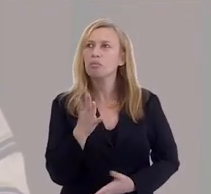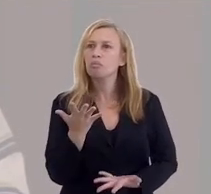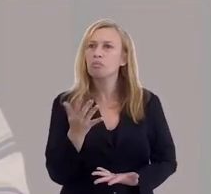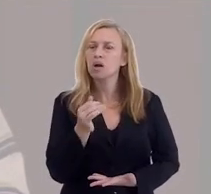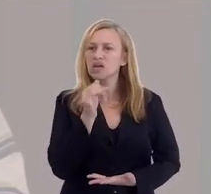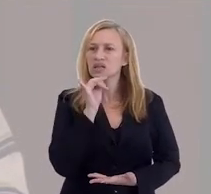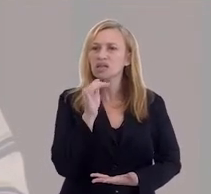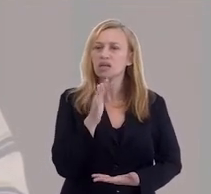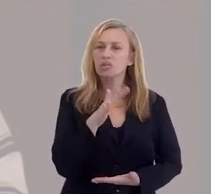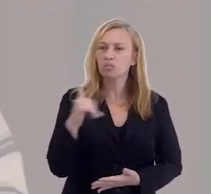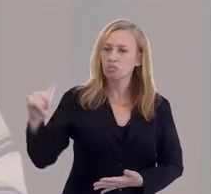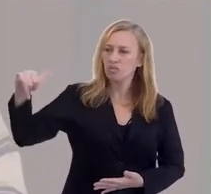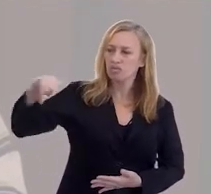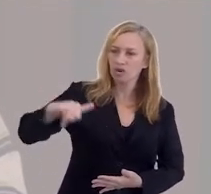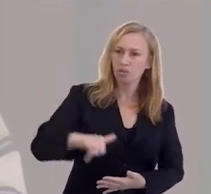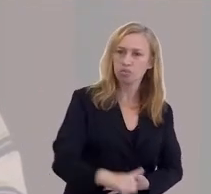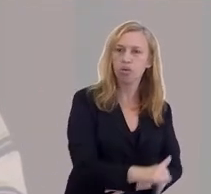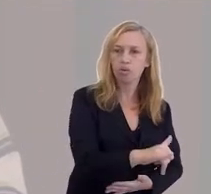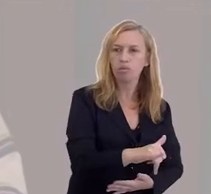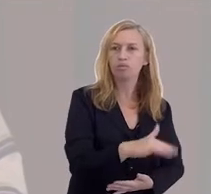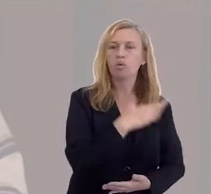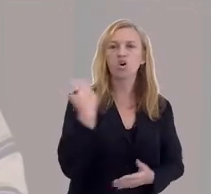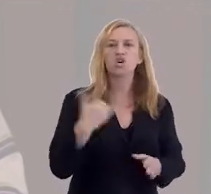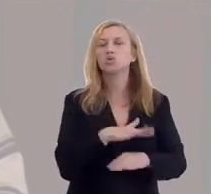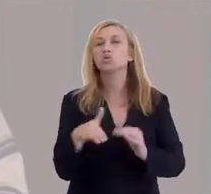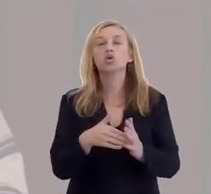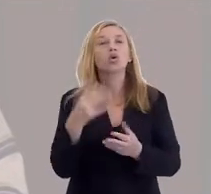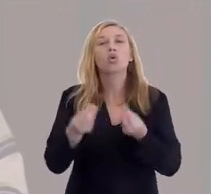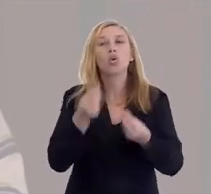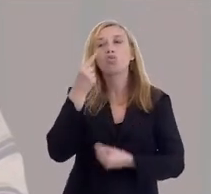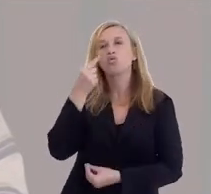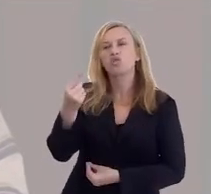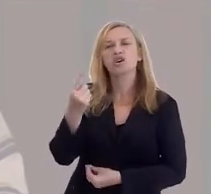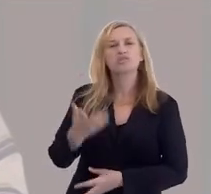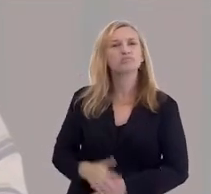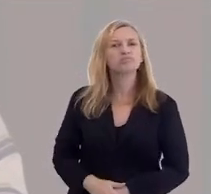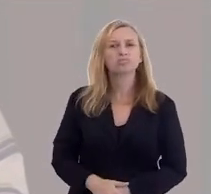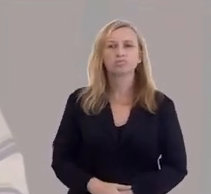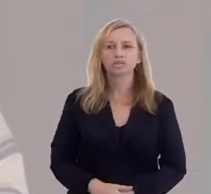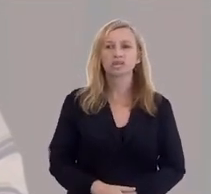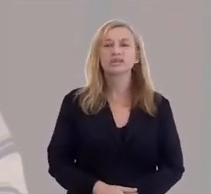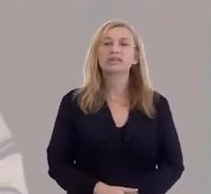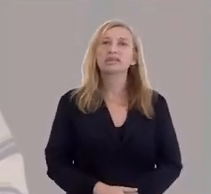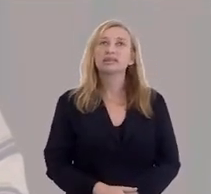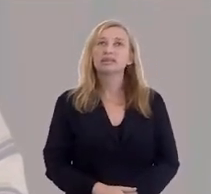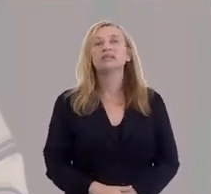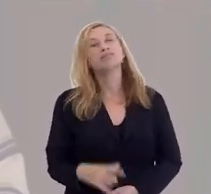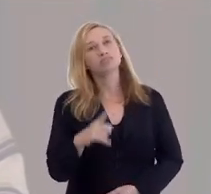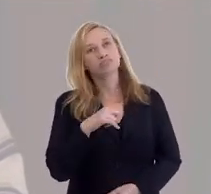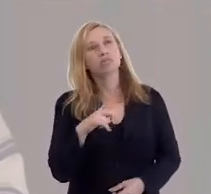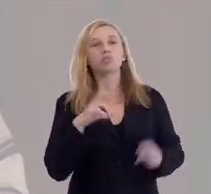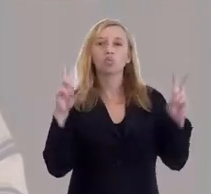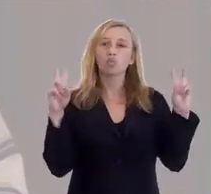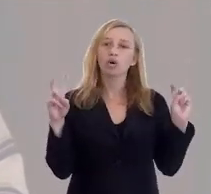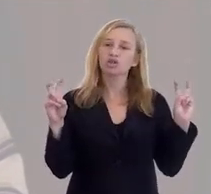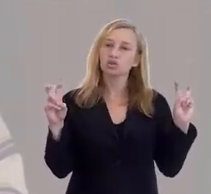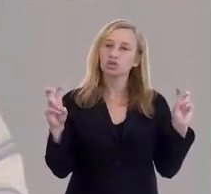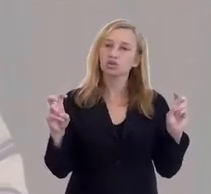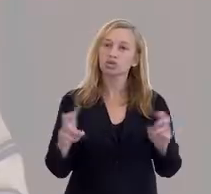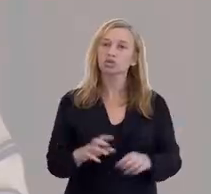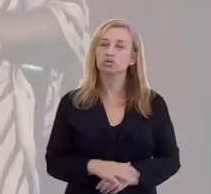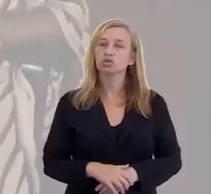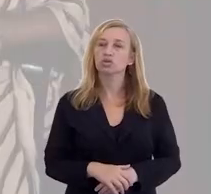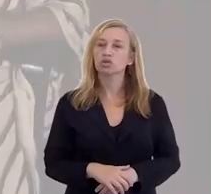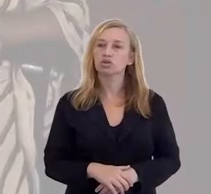essa morte coletiva? Um exemplo. Caiu um avião, morreram todos. Como vocês veem essa passagem?